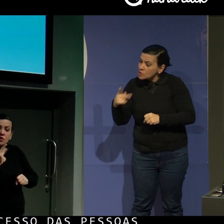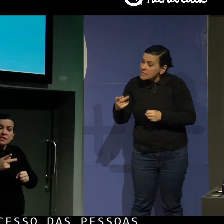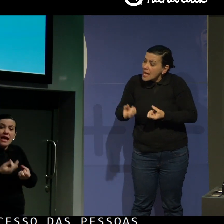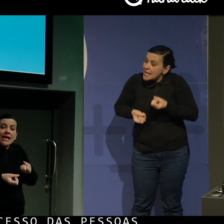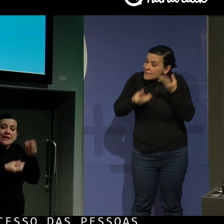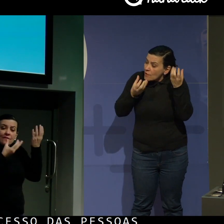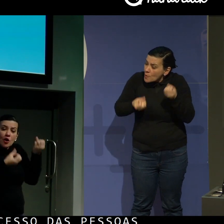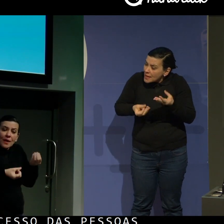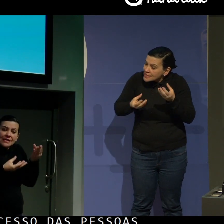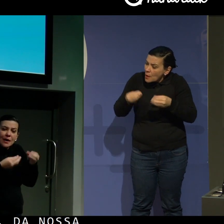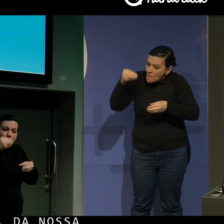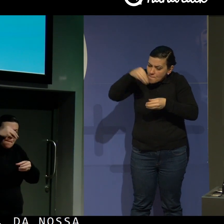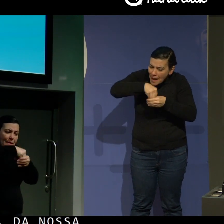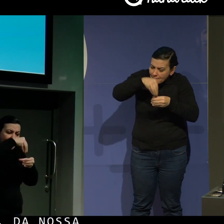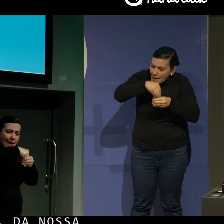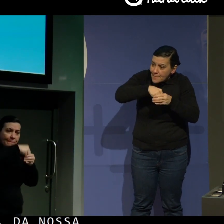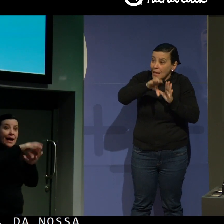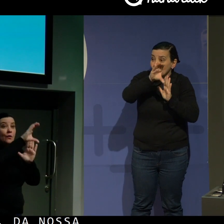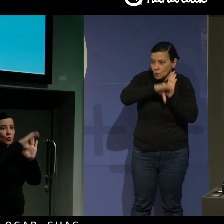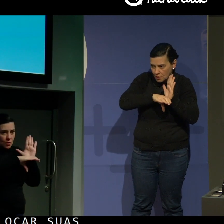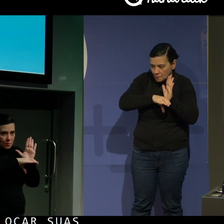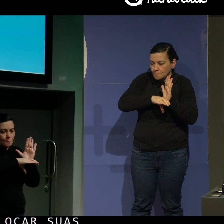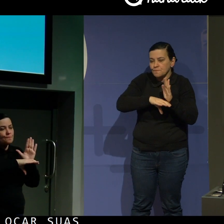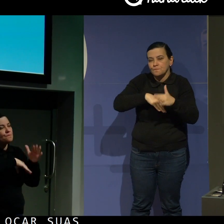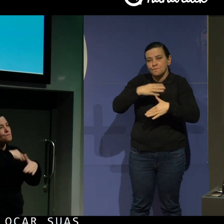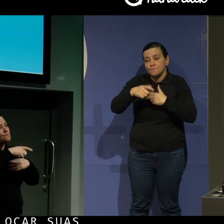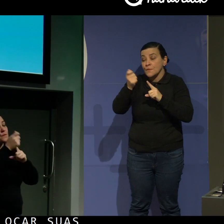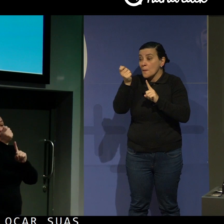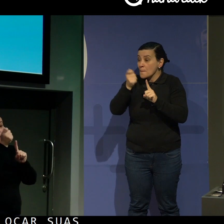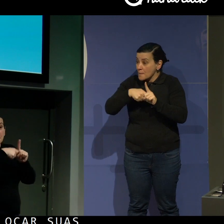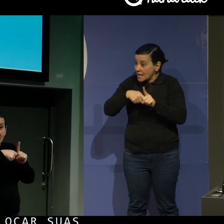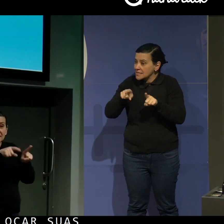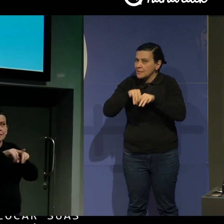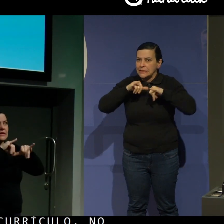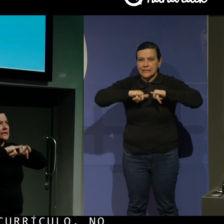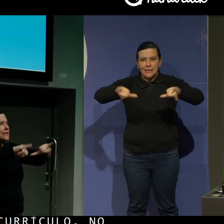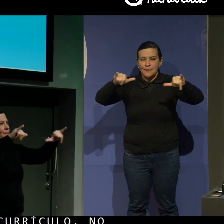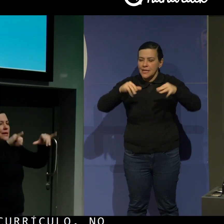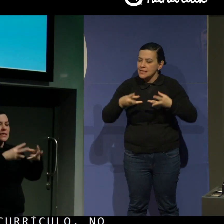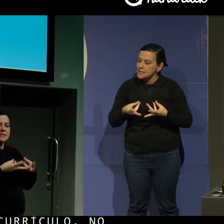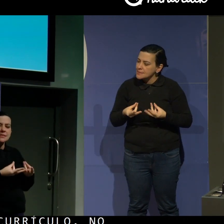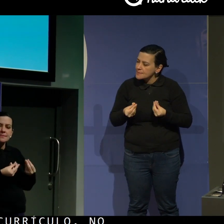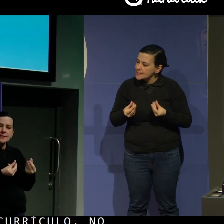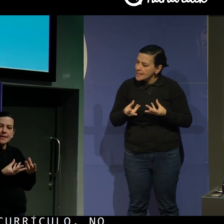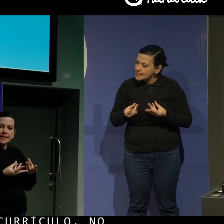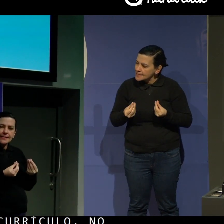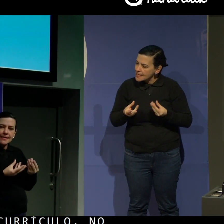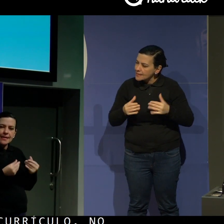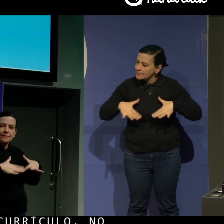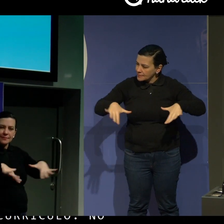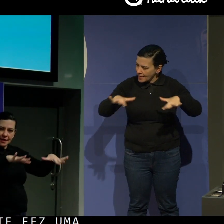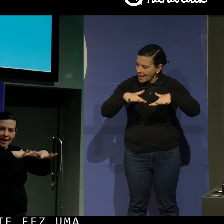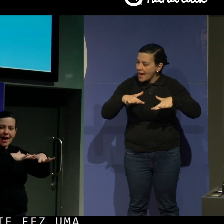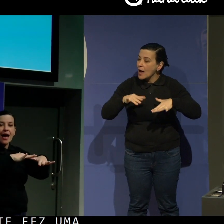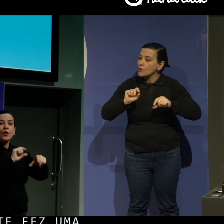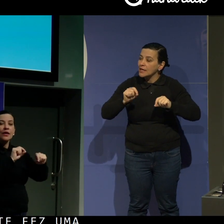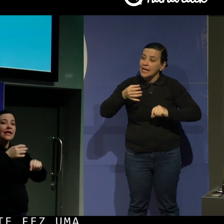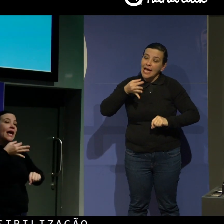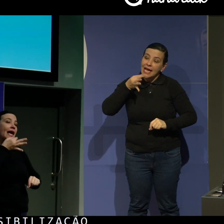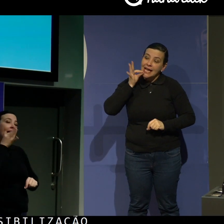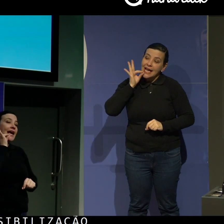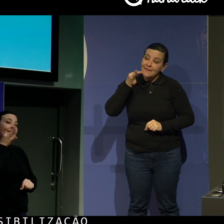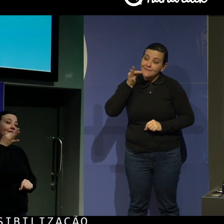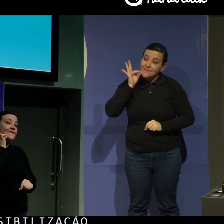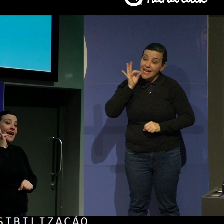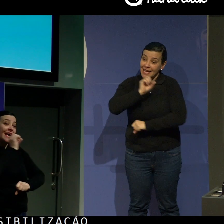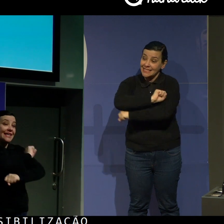currículo. No mesmo mês, a gente fez uma campanha de sensibilização dentro da empresa, que é o Café da Manhã Sensorial,